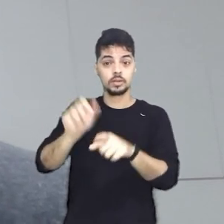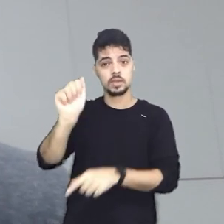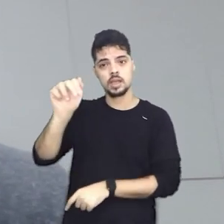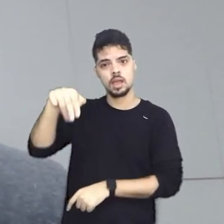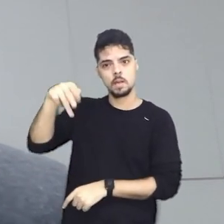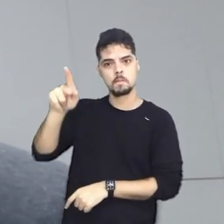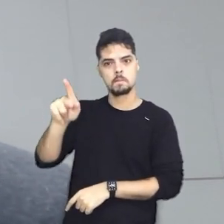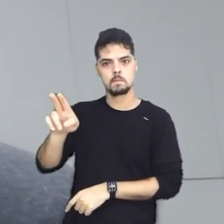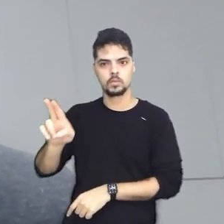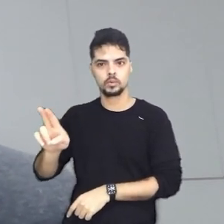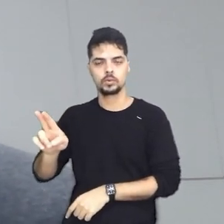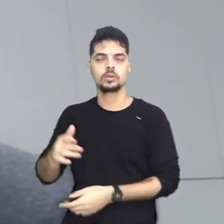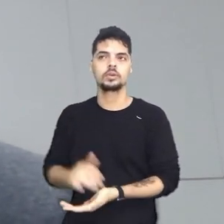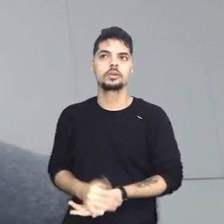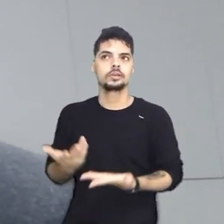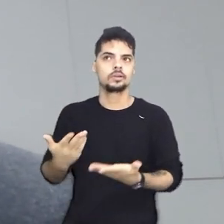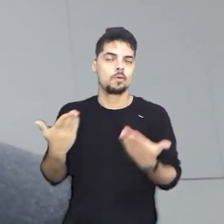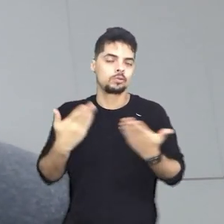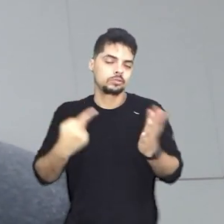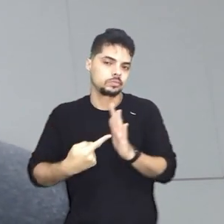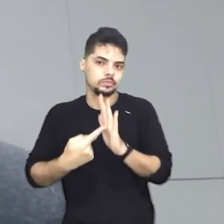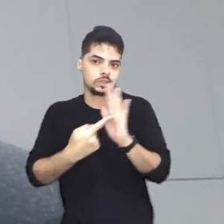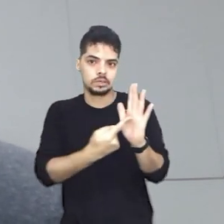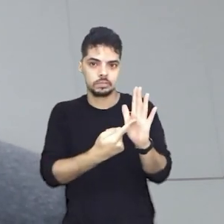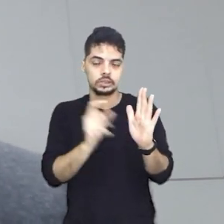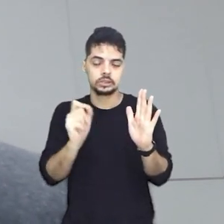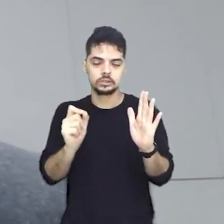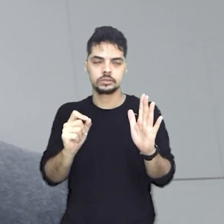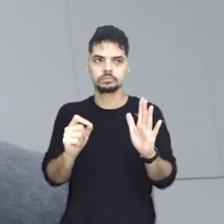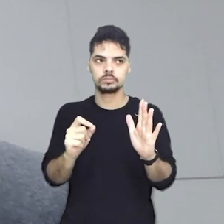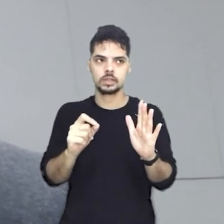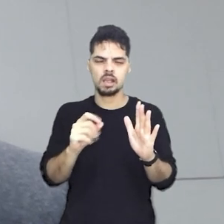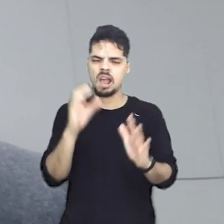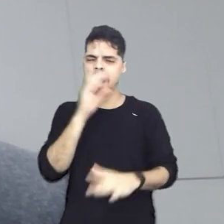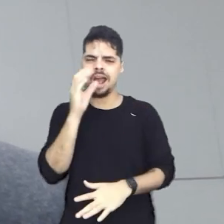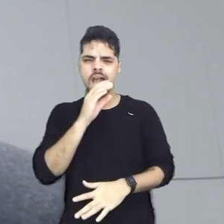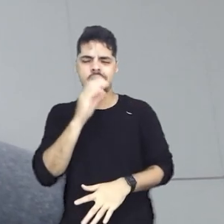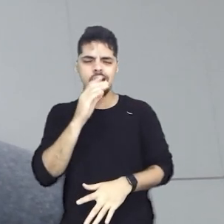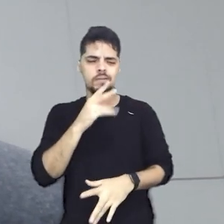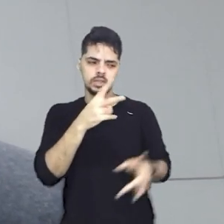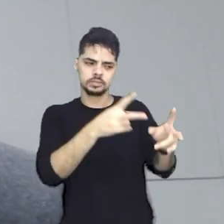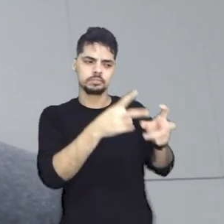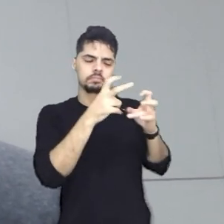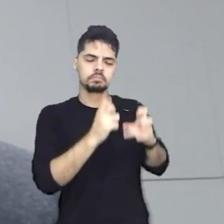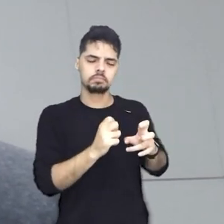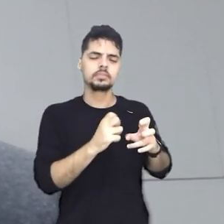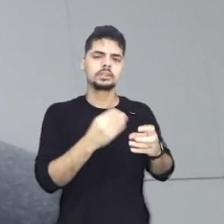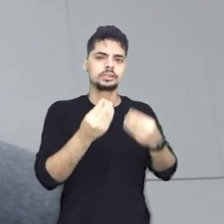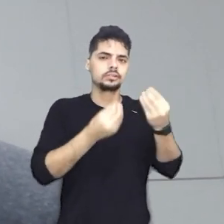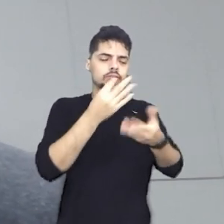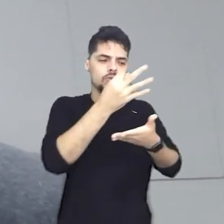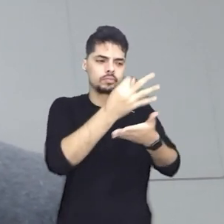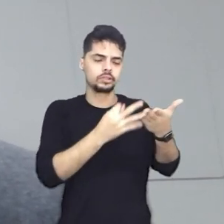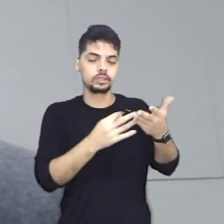Ensino do Paraná. A convite do portal Bicentenário e da